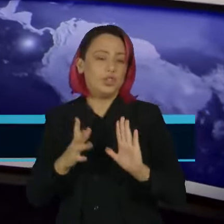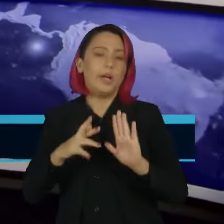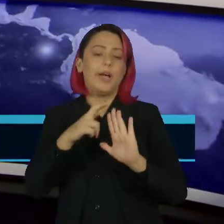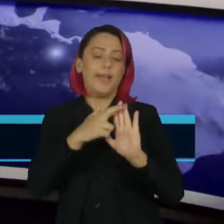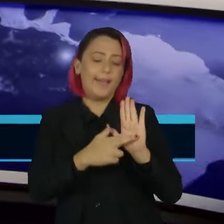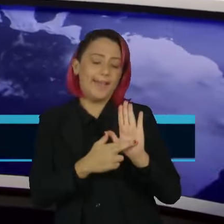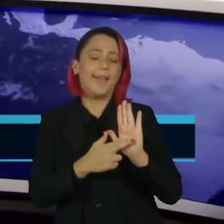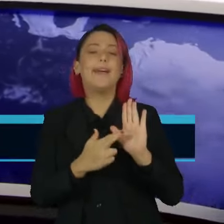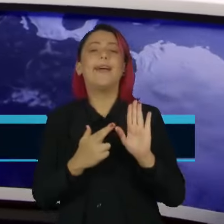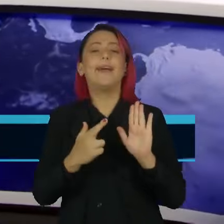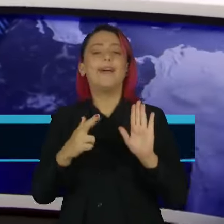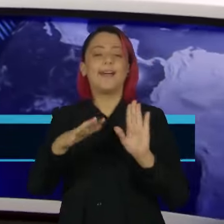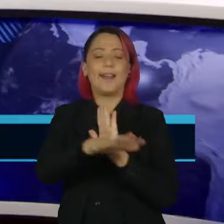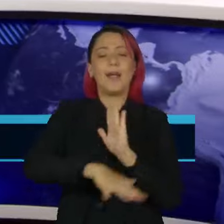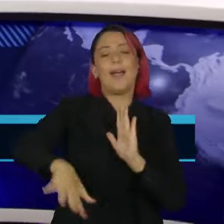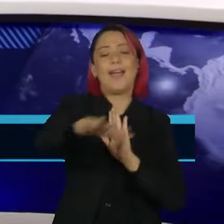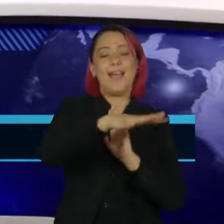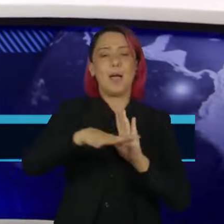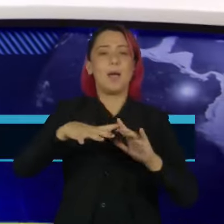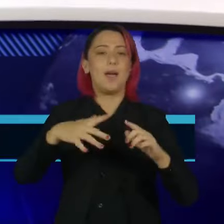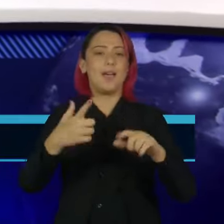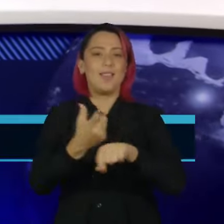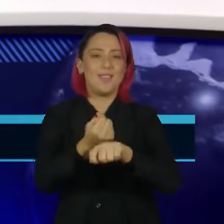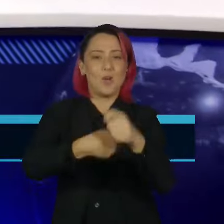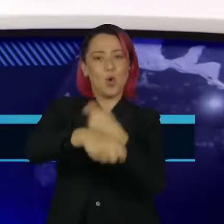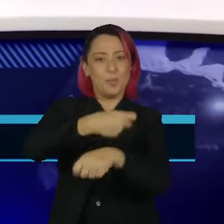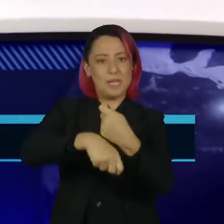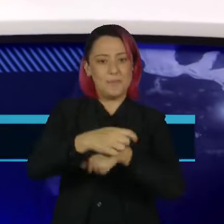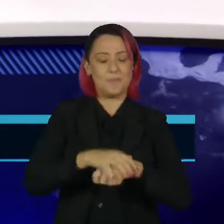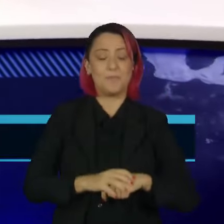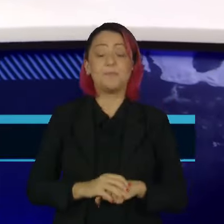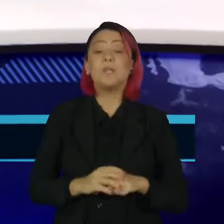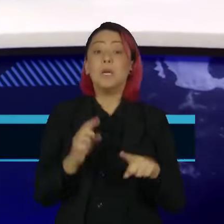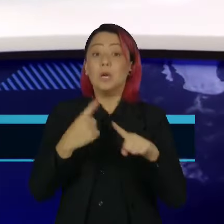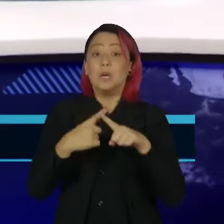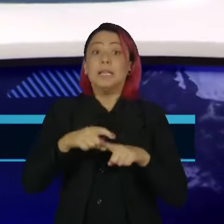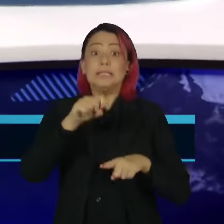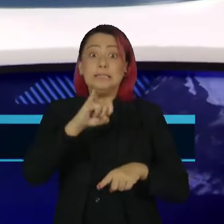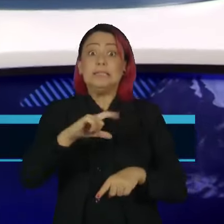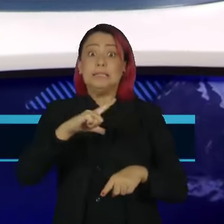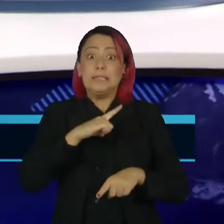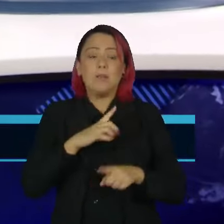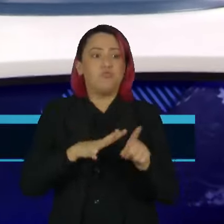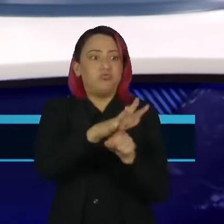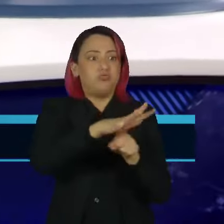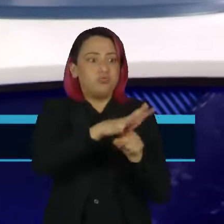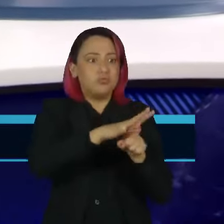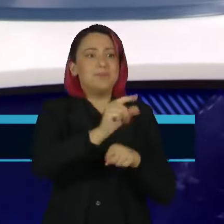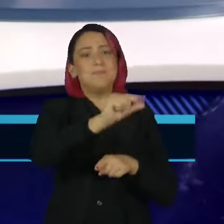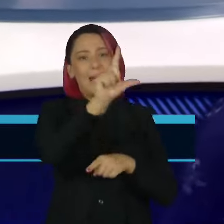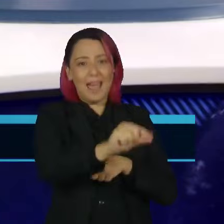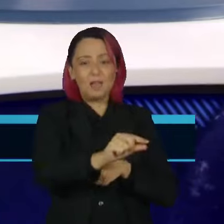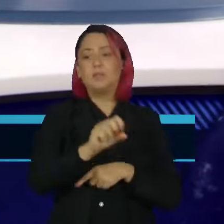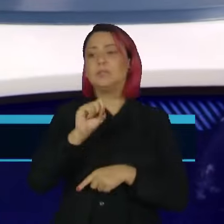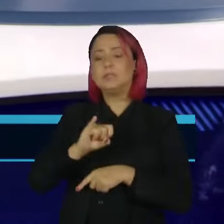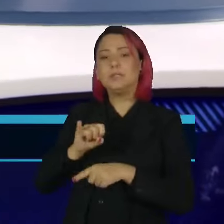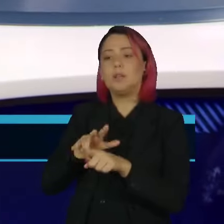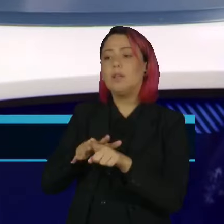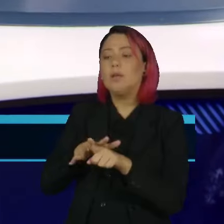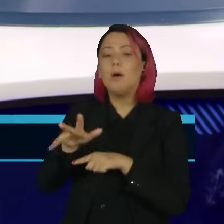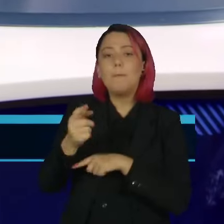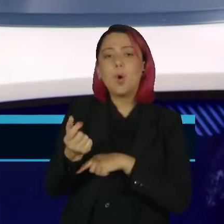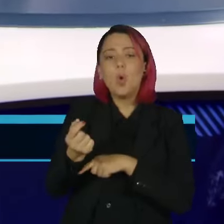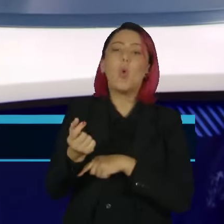oferta e da procura, e a ponte aérea é o trecho mais concorrido do país. Como garantir mais concorrência com uma